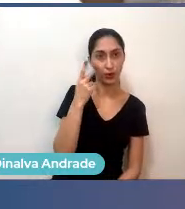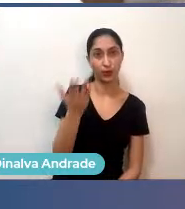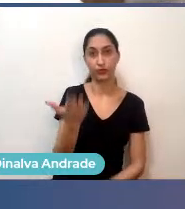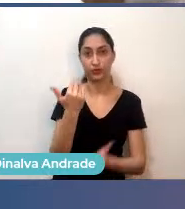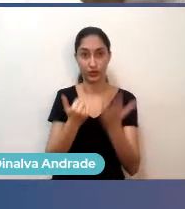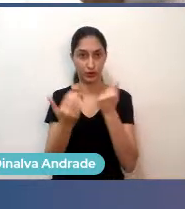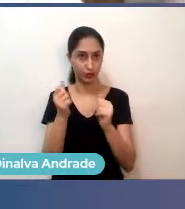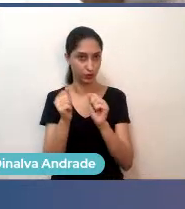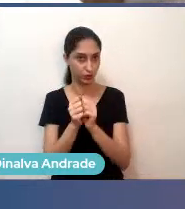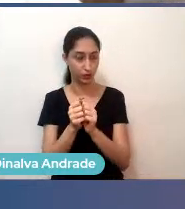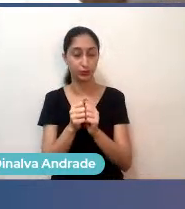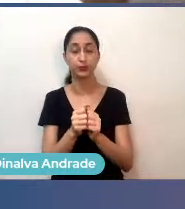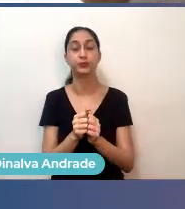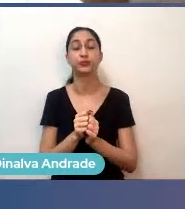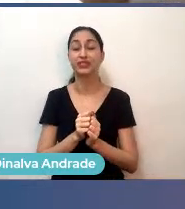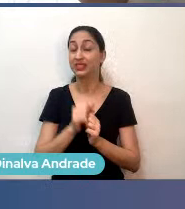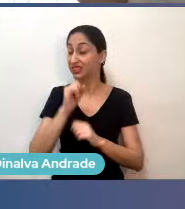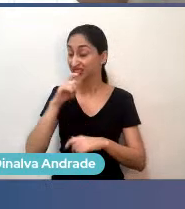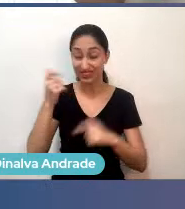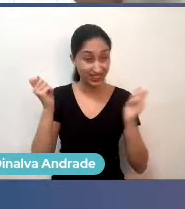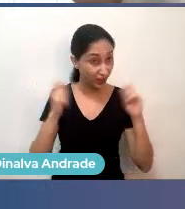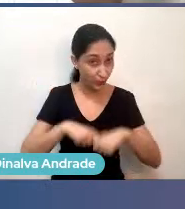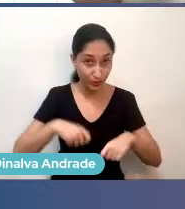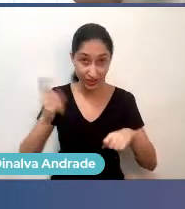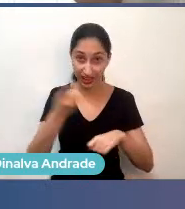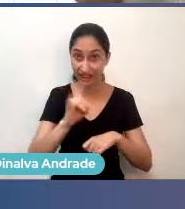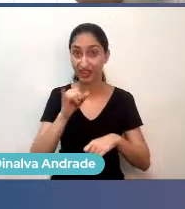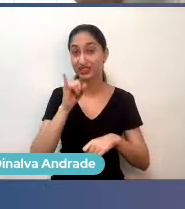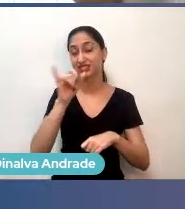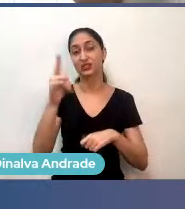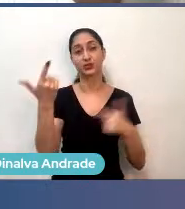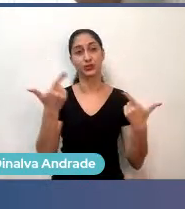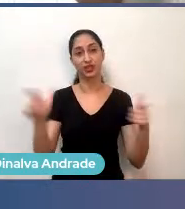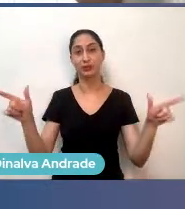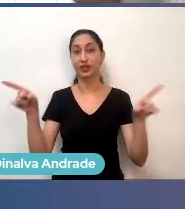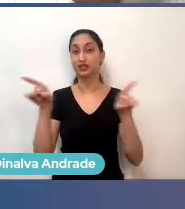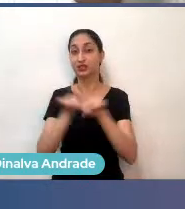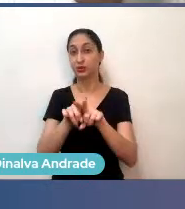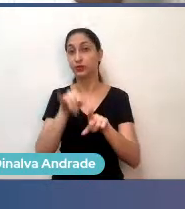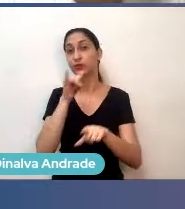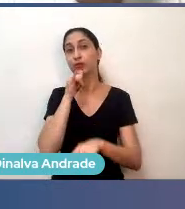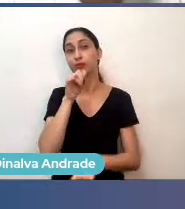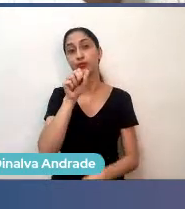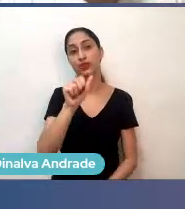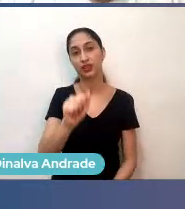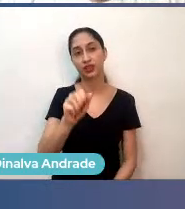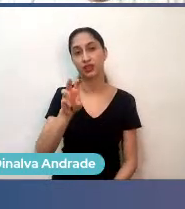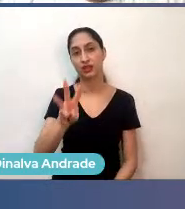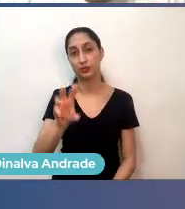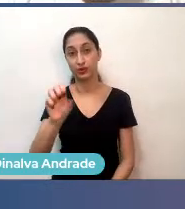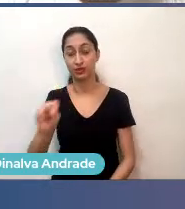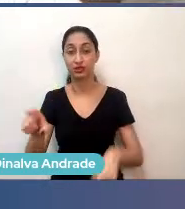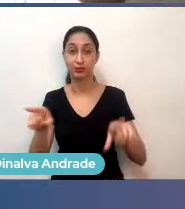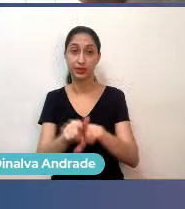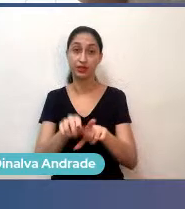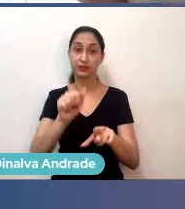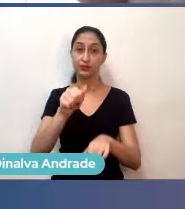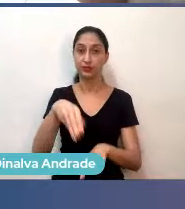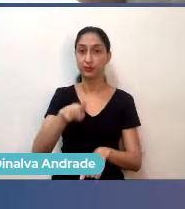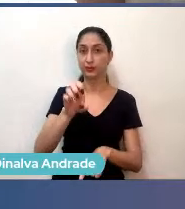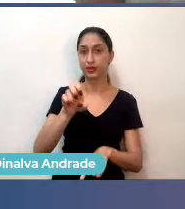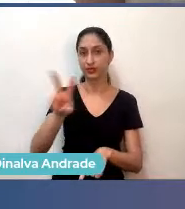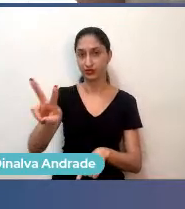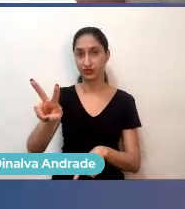Boa. Nada disso seria possível sem os nossos parceiros aqui estratégicos, a AWS e o apoio da Ambev e da Del, que são grandes